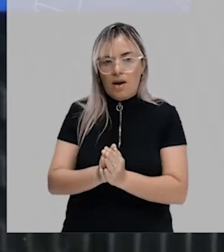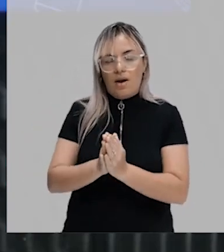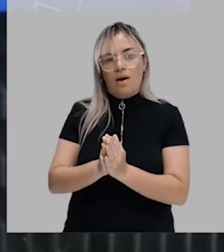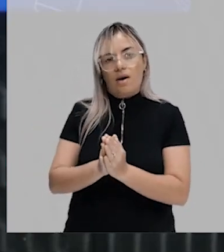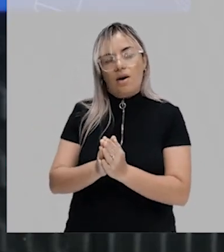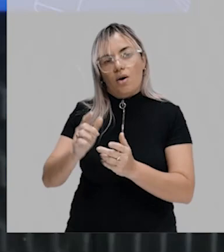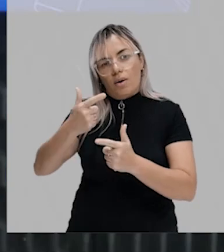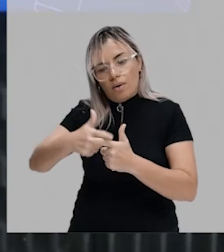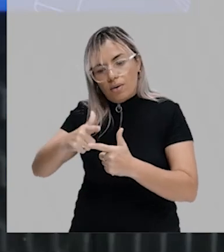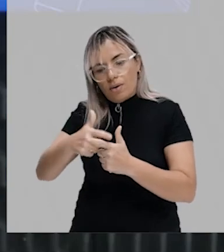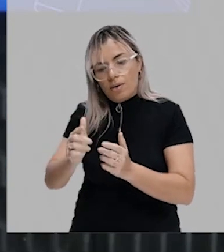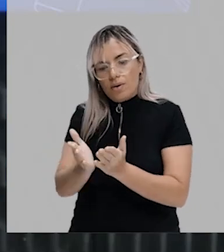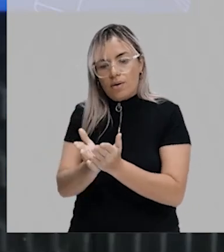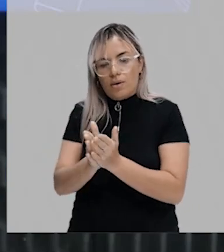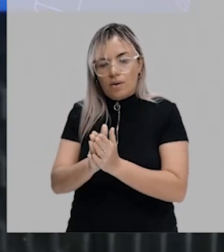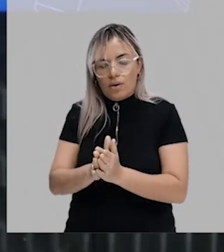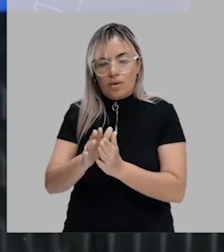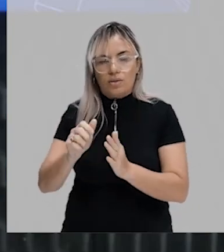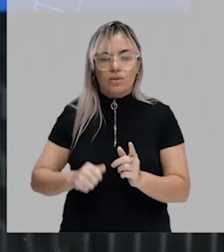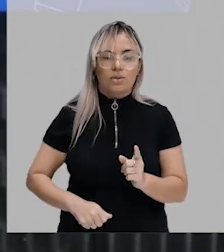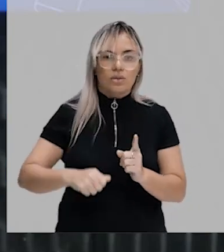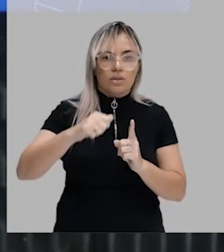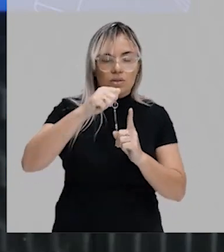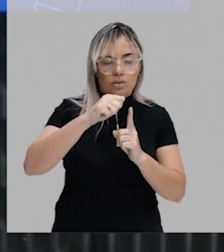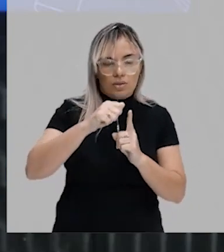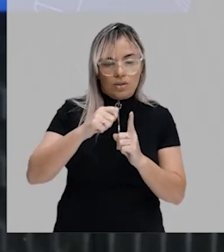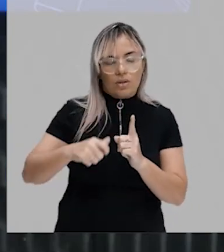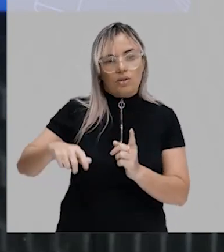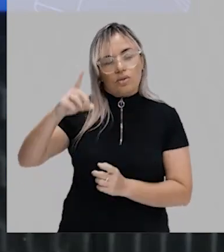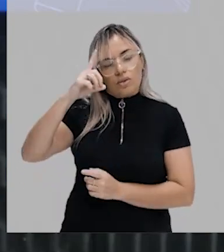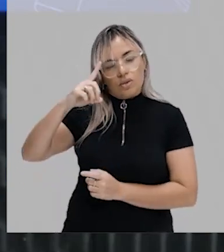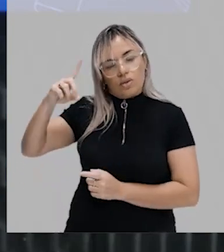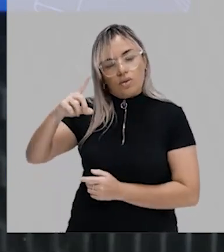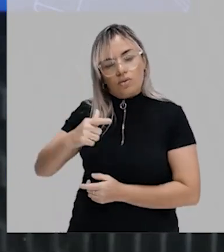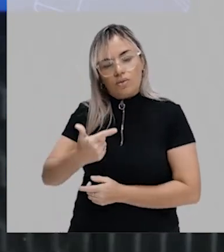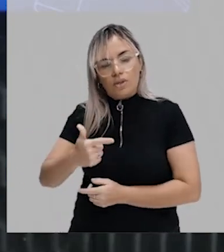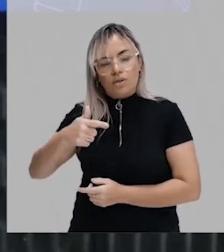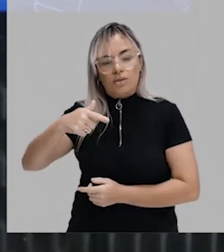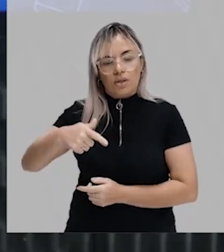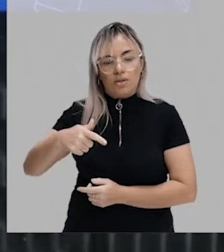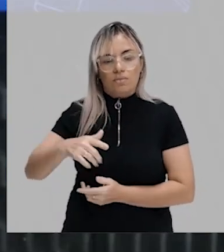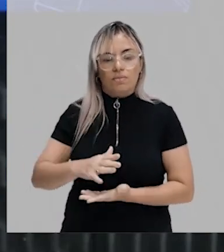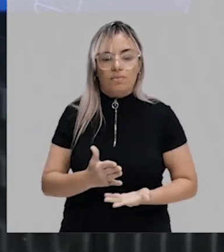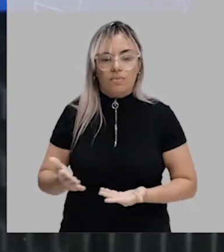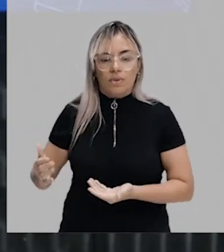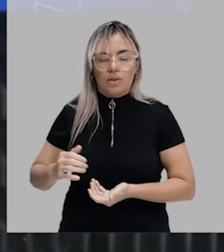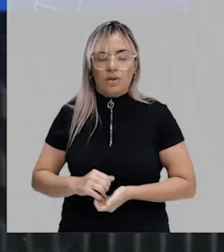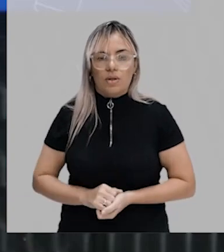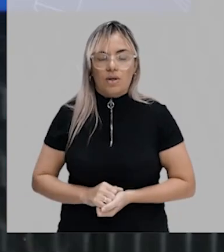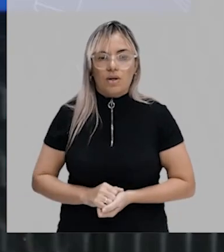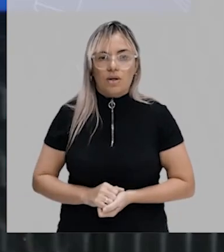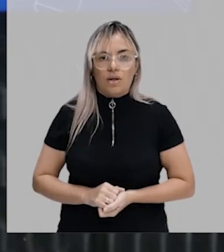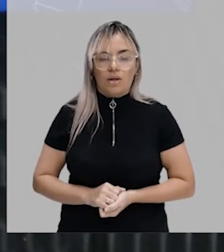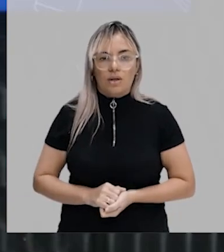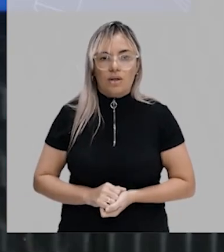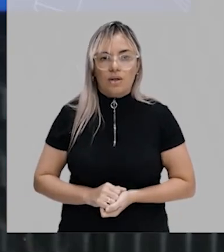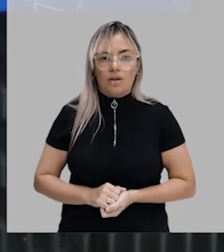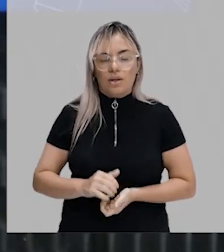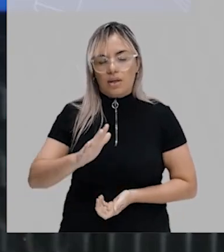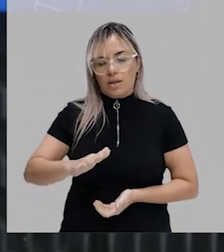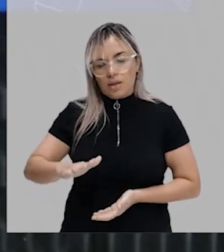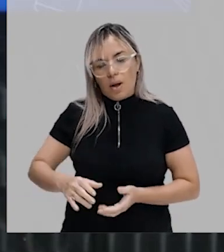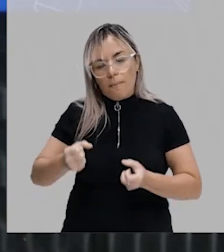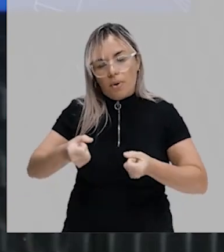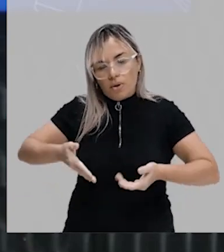de vida do embrião. E aí, pessoal, a criança, ela pode nascer com essa protuberância aqui na